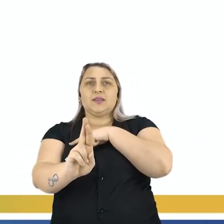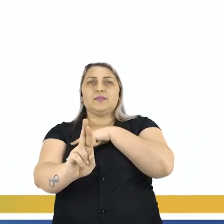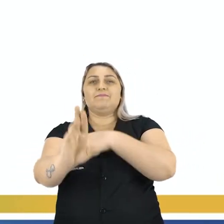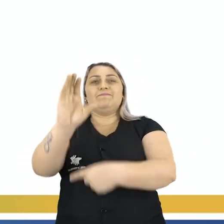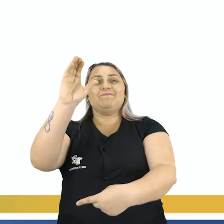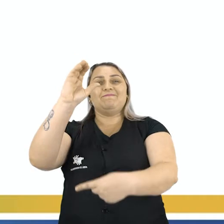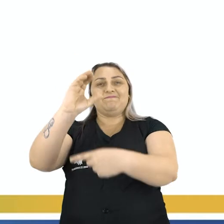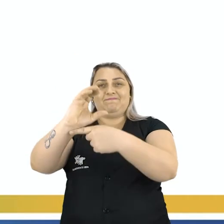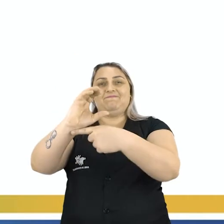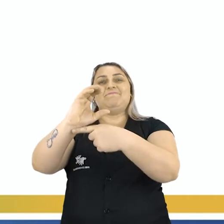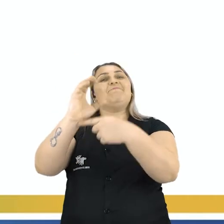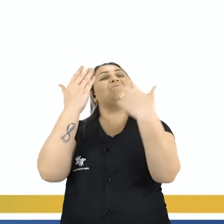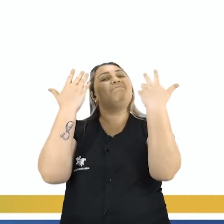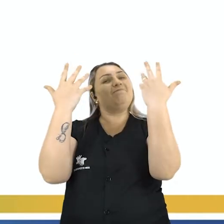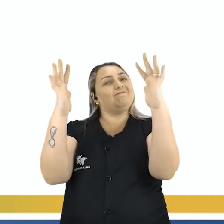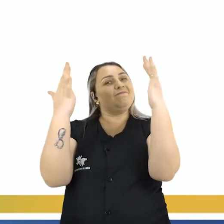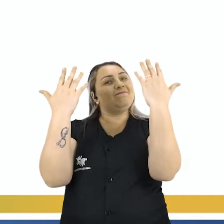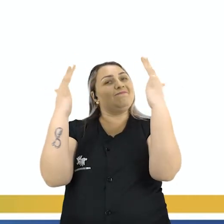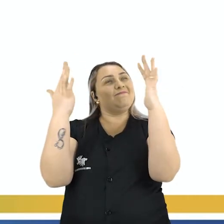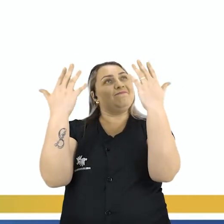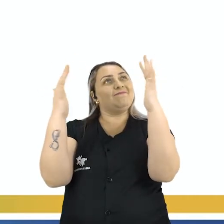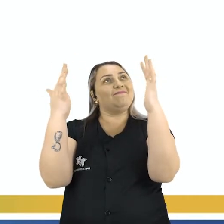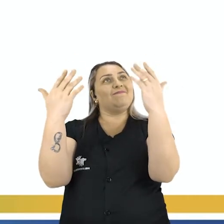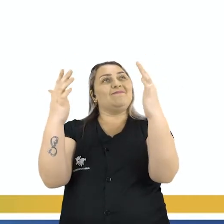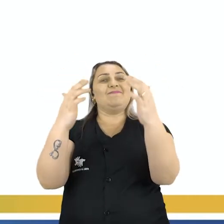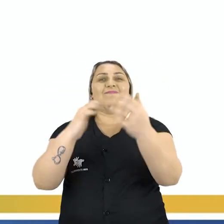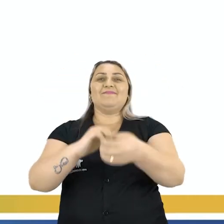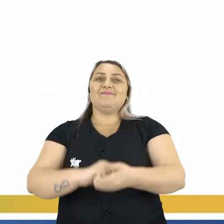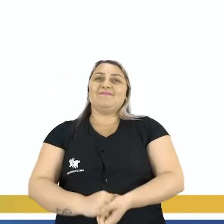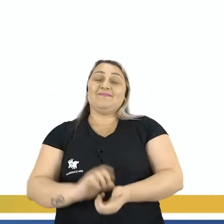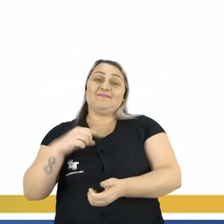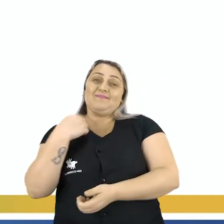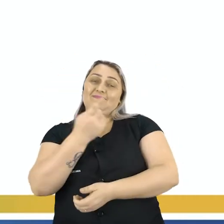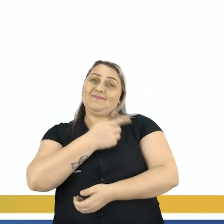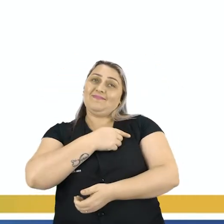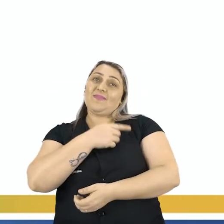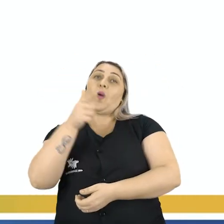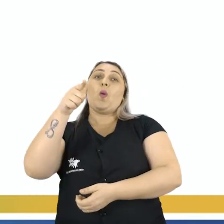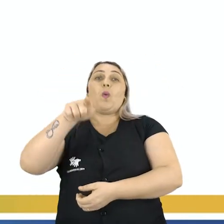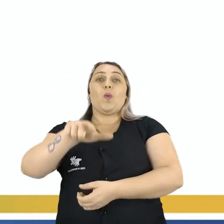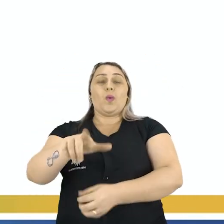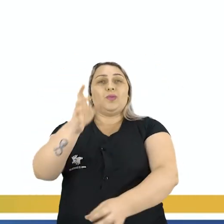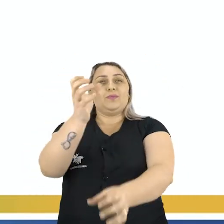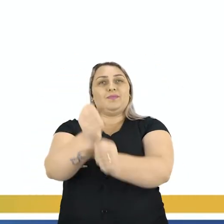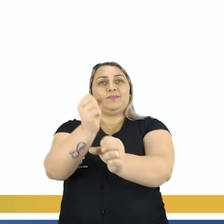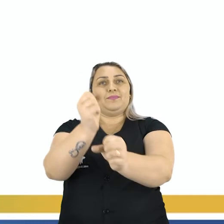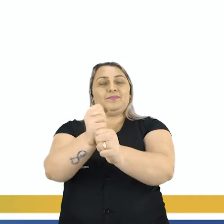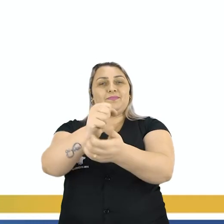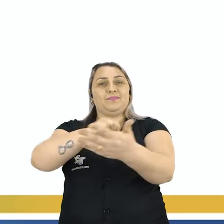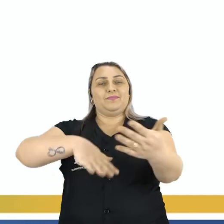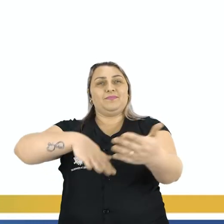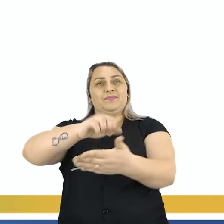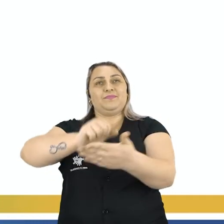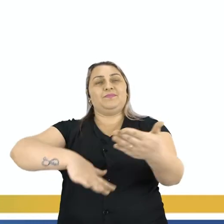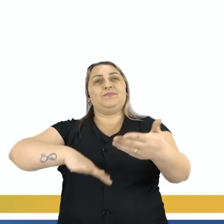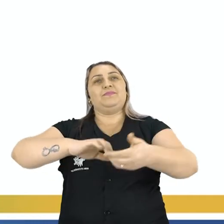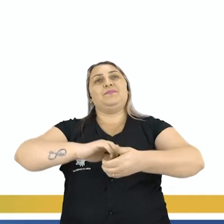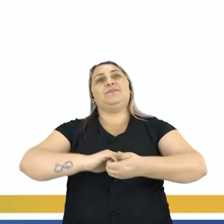C Muito bem! E nós vamos para mais uma atividade